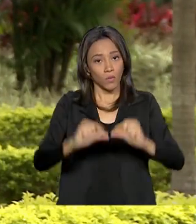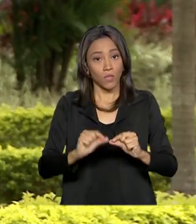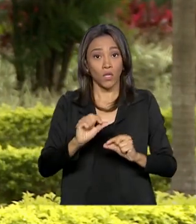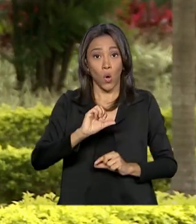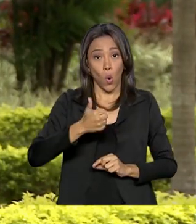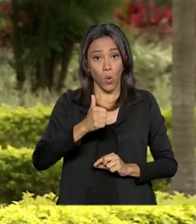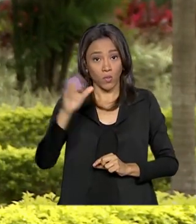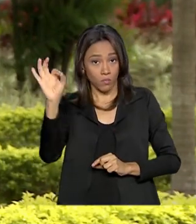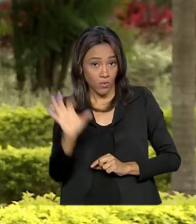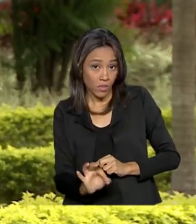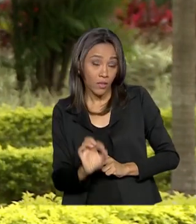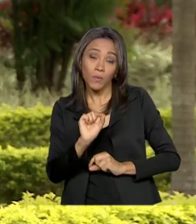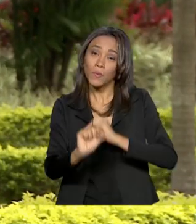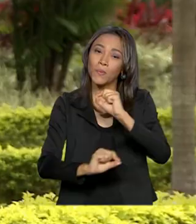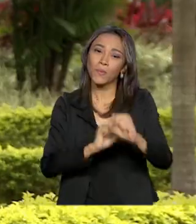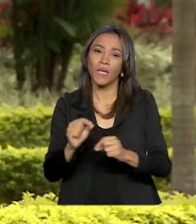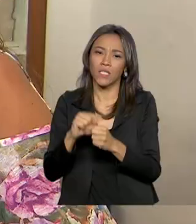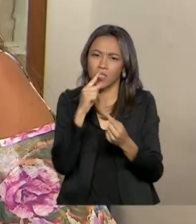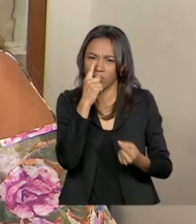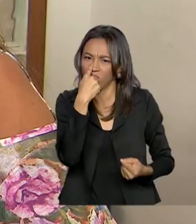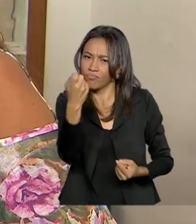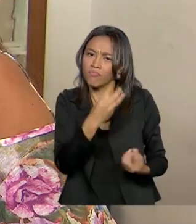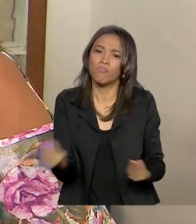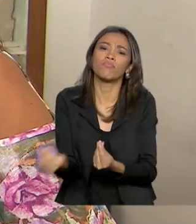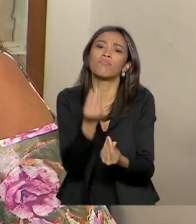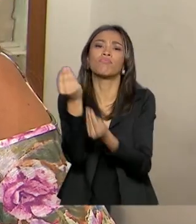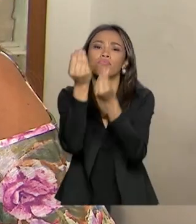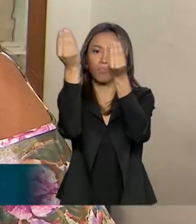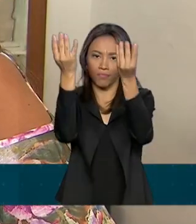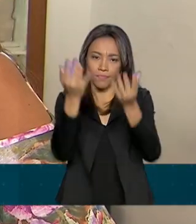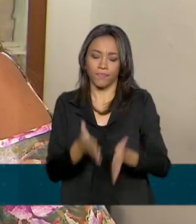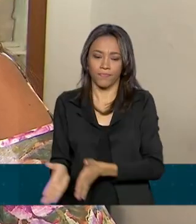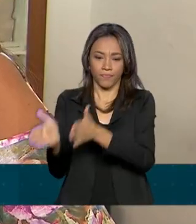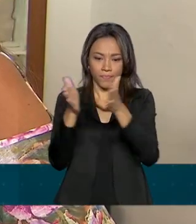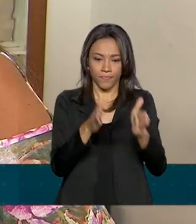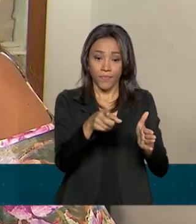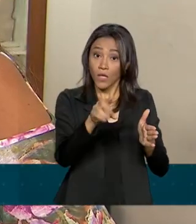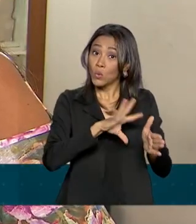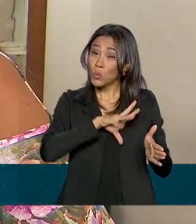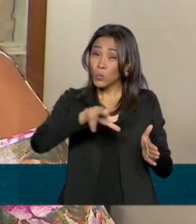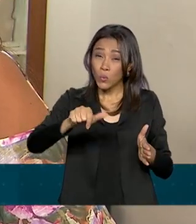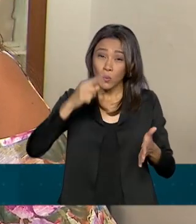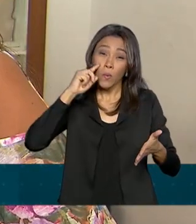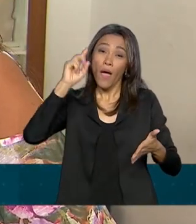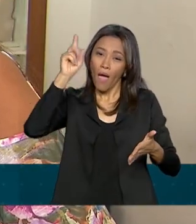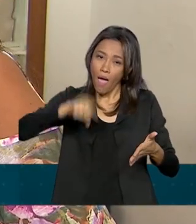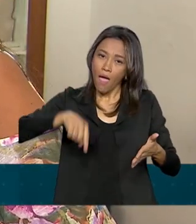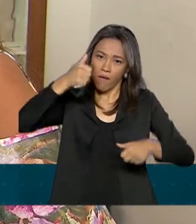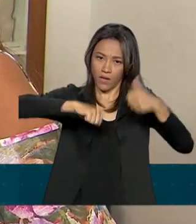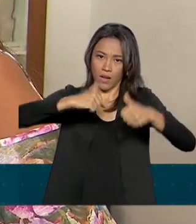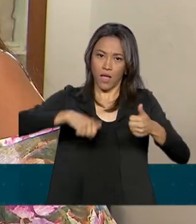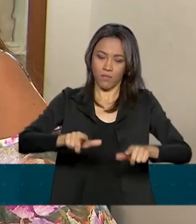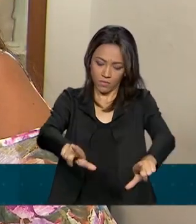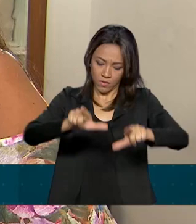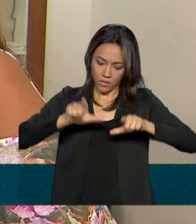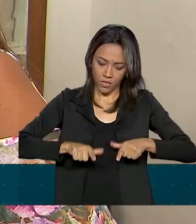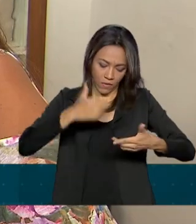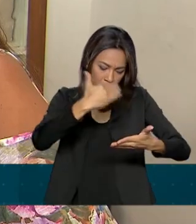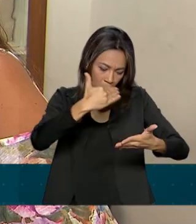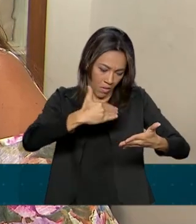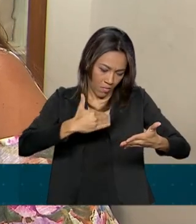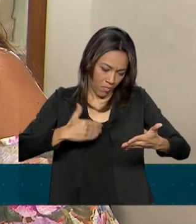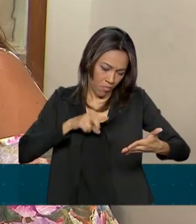emissões da matriz de combustíveis. Isso tudo é avaliado nesse processo de certificação por firmas inspetoras,